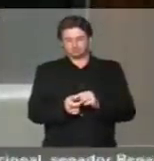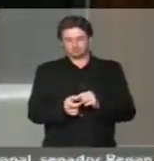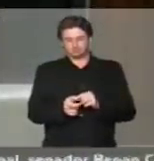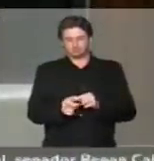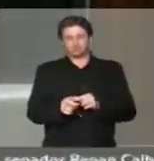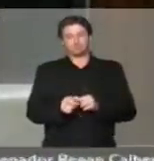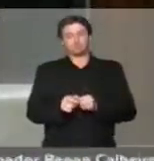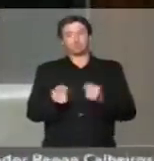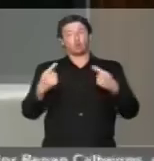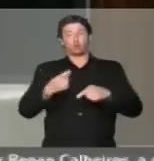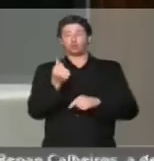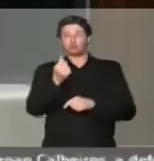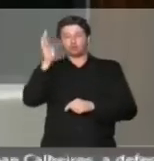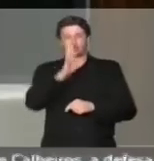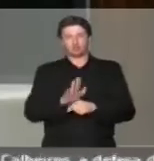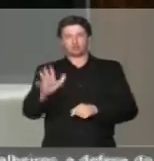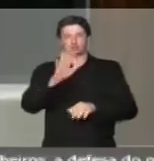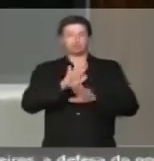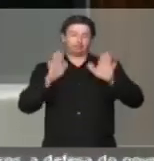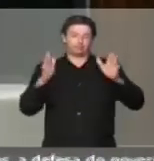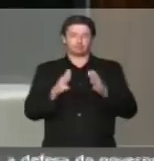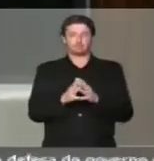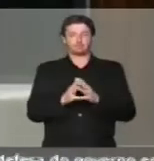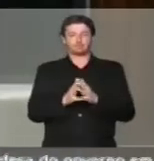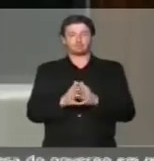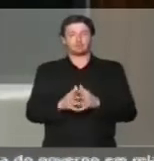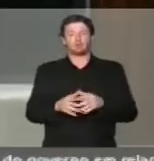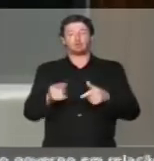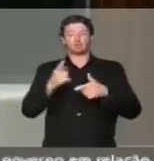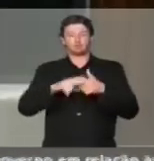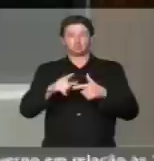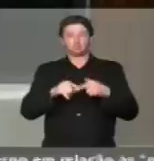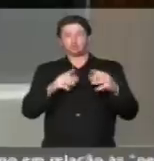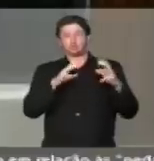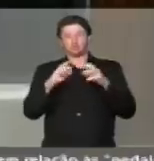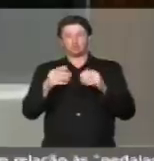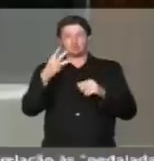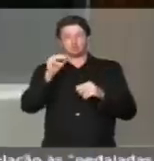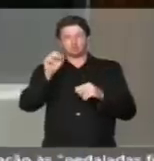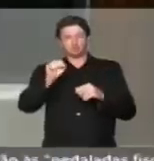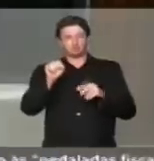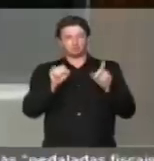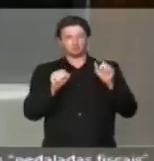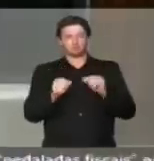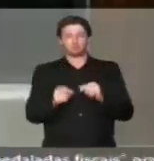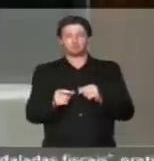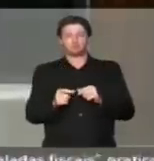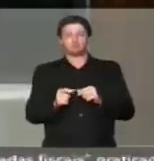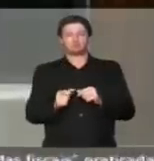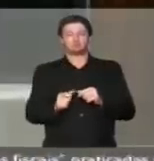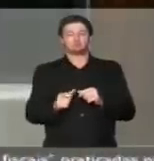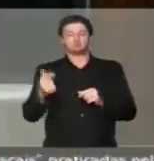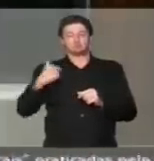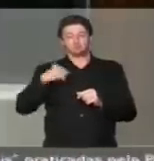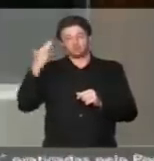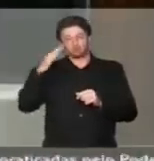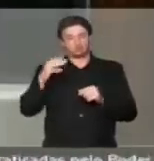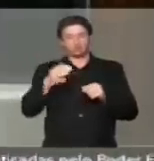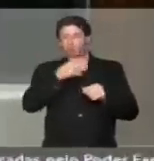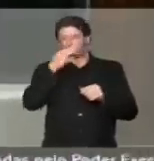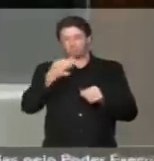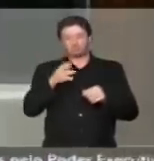financeira. E, por fim, quanto aos conflitos ali, 30 segundos, presidente. Eu entendo que a